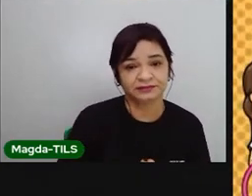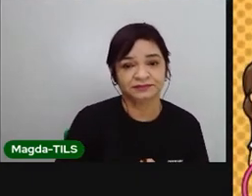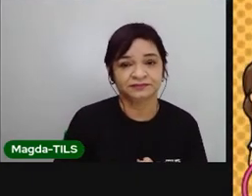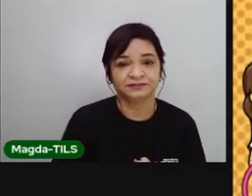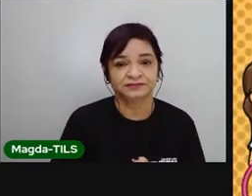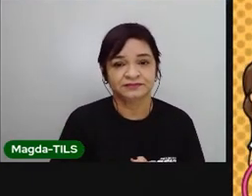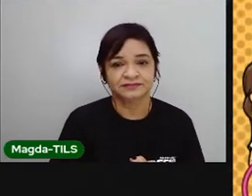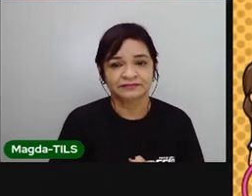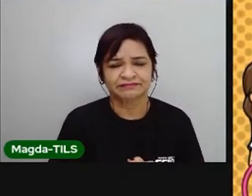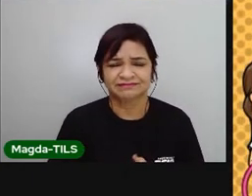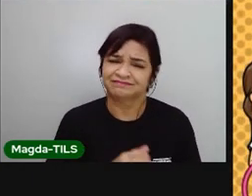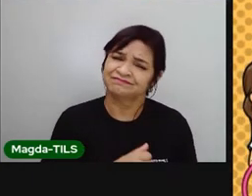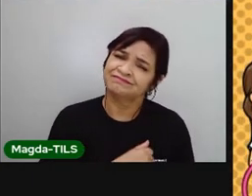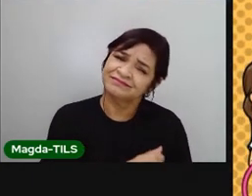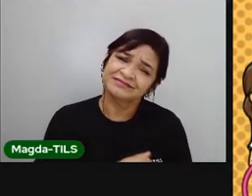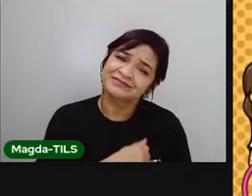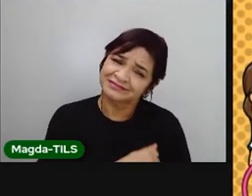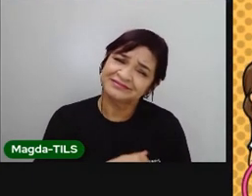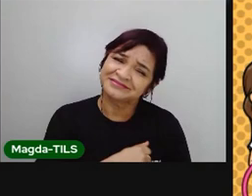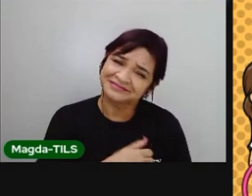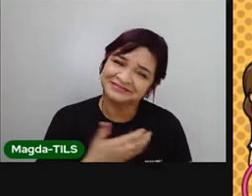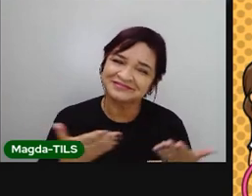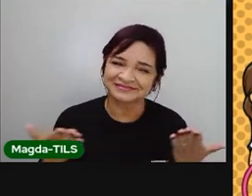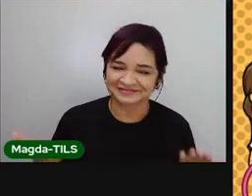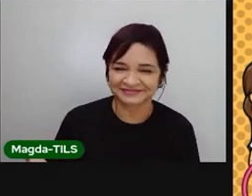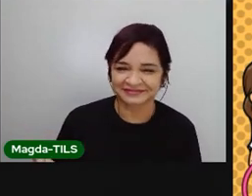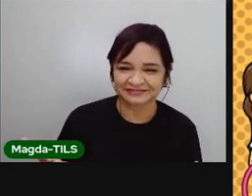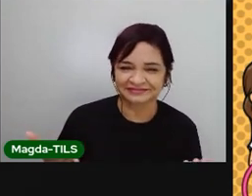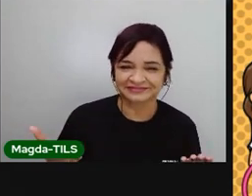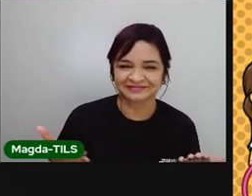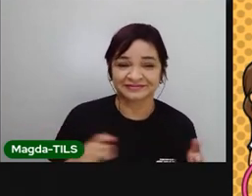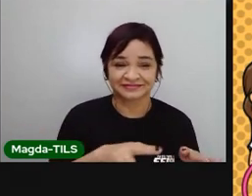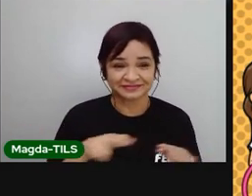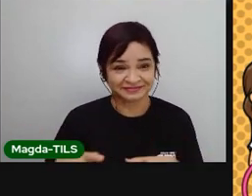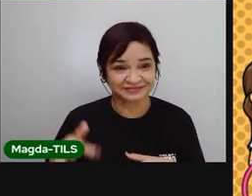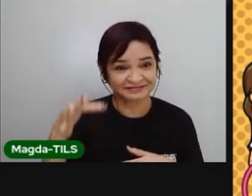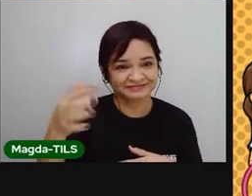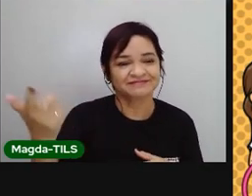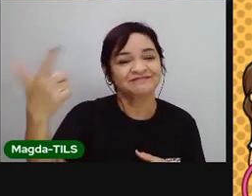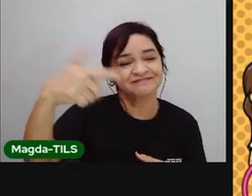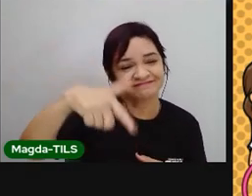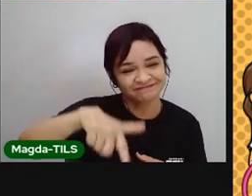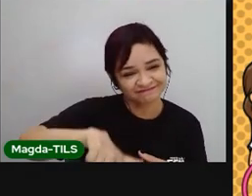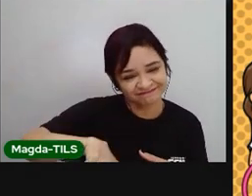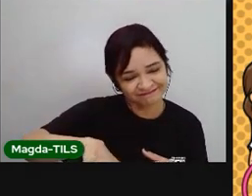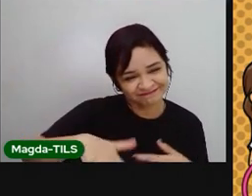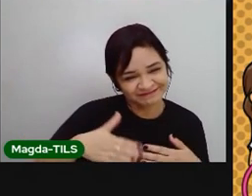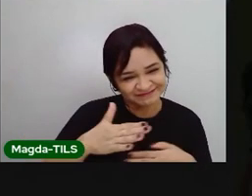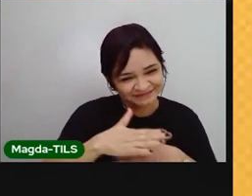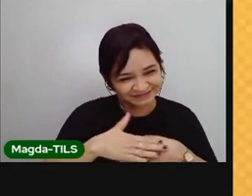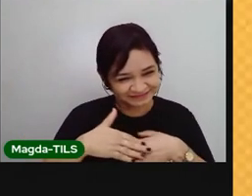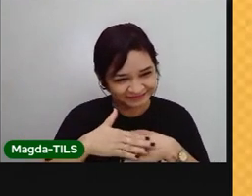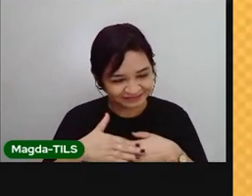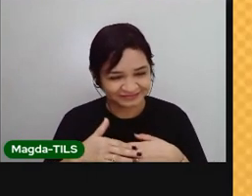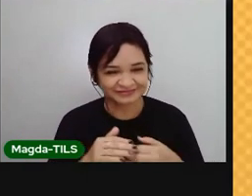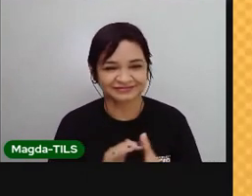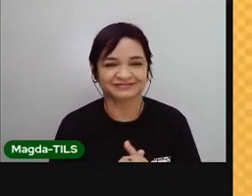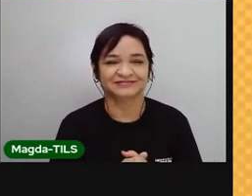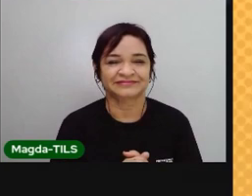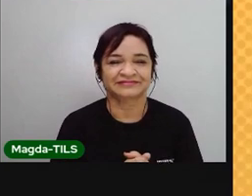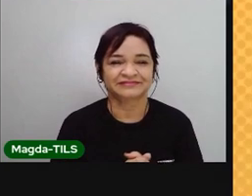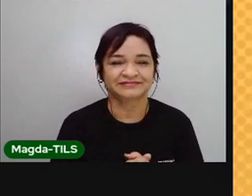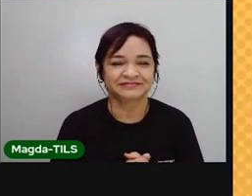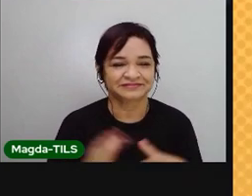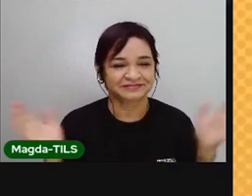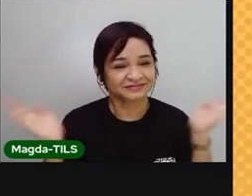Eu vou morrer de saudade de vocês, mas semana que vem a gente está aqui de novo. Se cuidem, gente. E